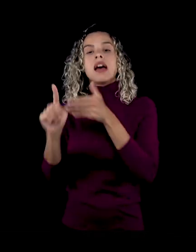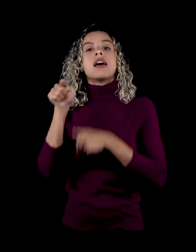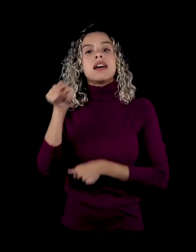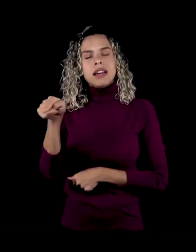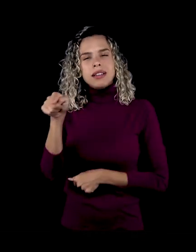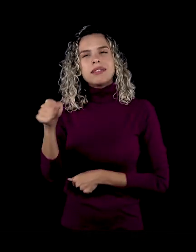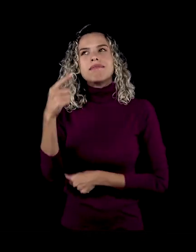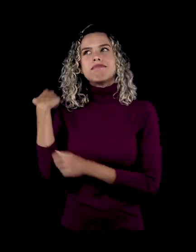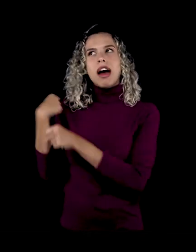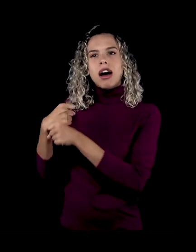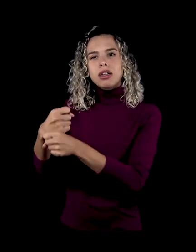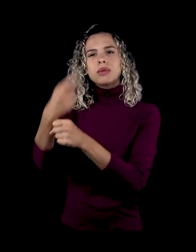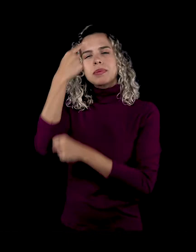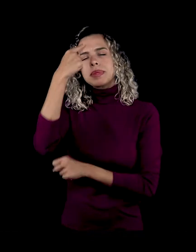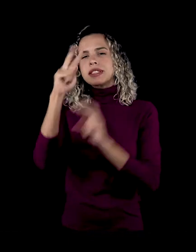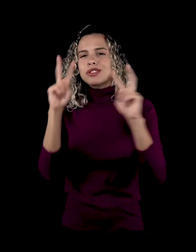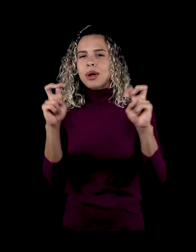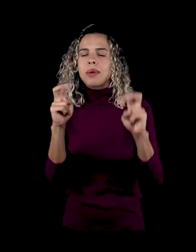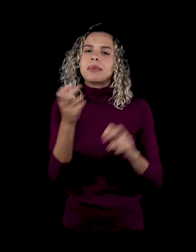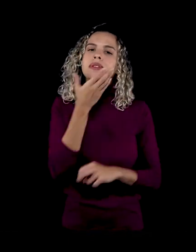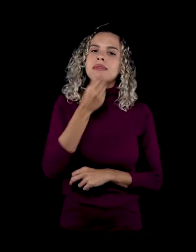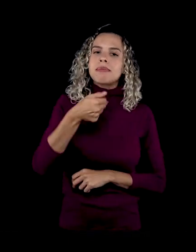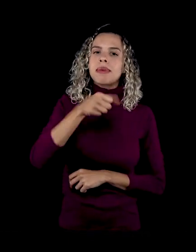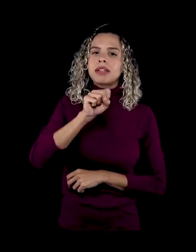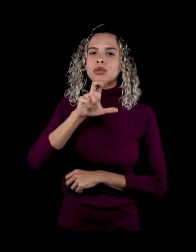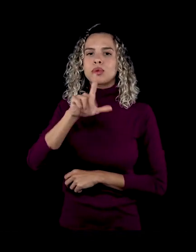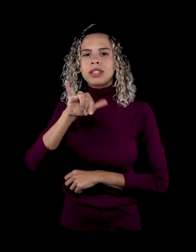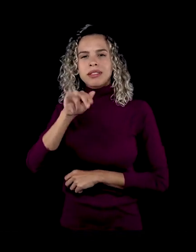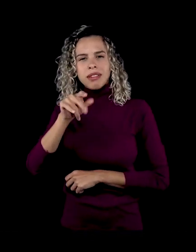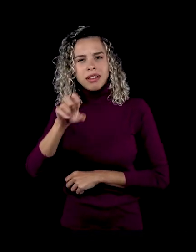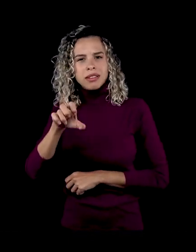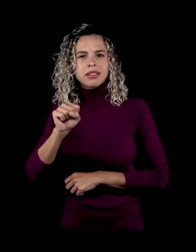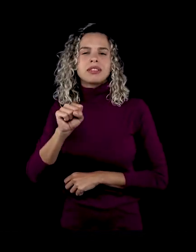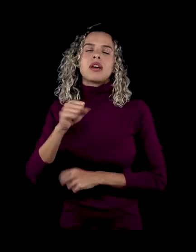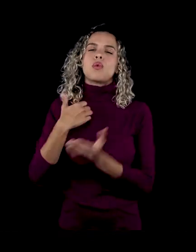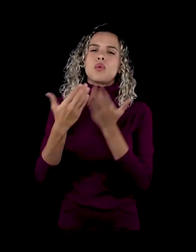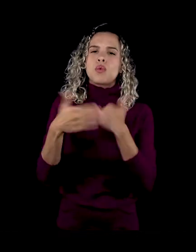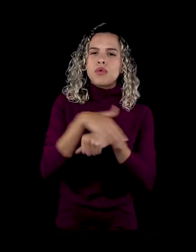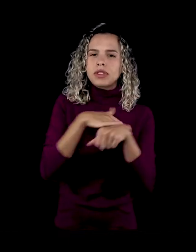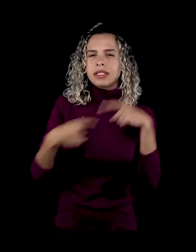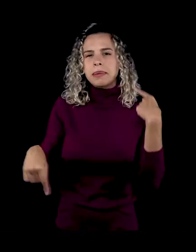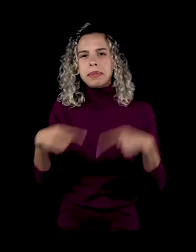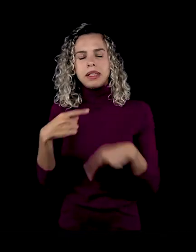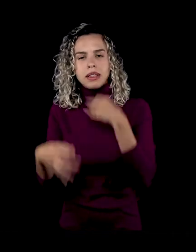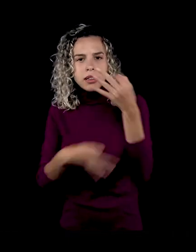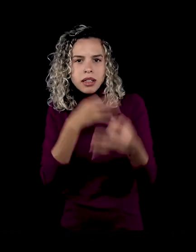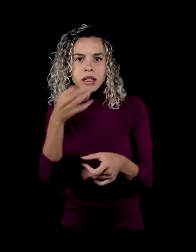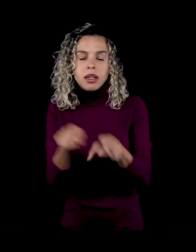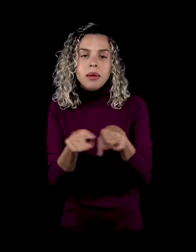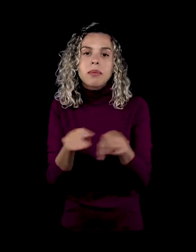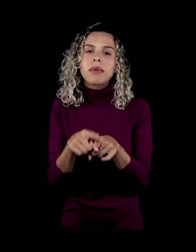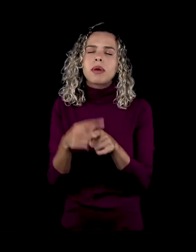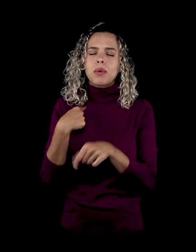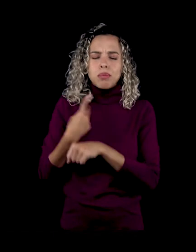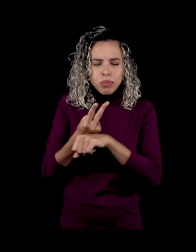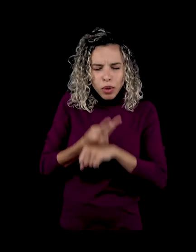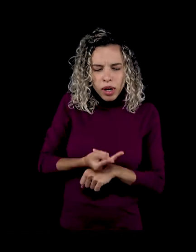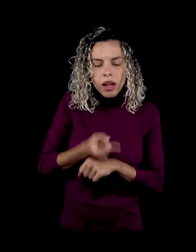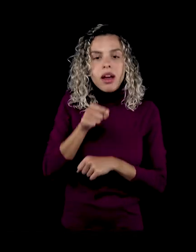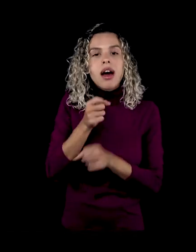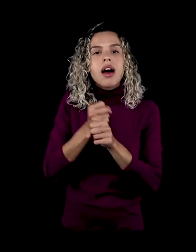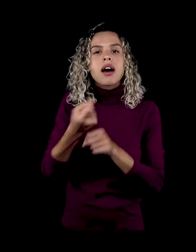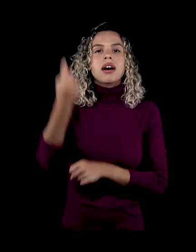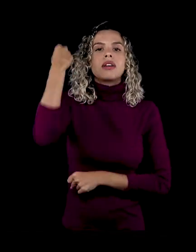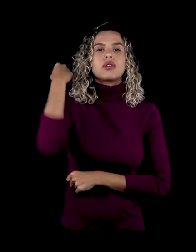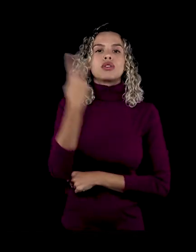pensando, sim, as masculinidades, conversando sobre isso, debatendo isso. Mas aí eu até estava procurando aqui. Em 2001 ele fez uma